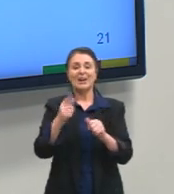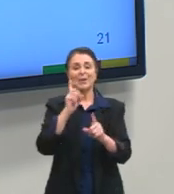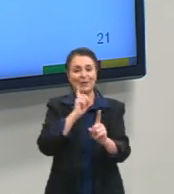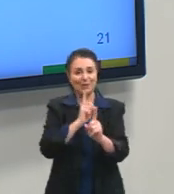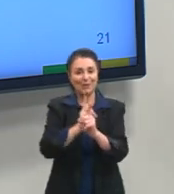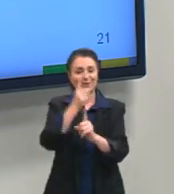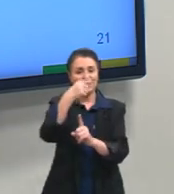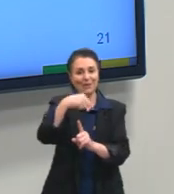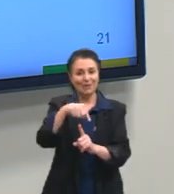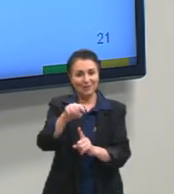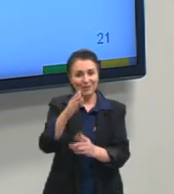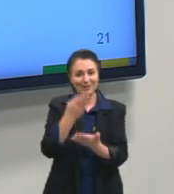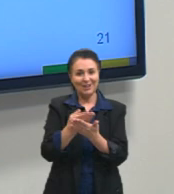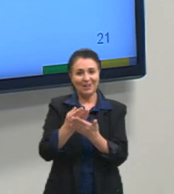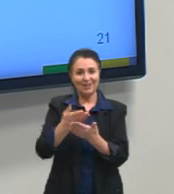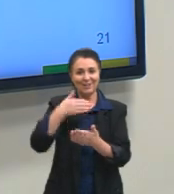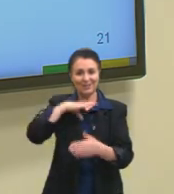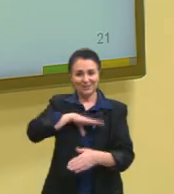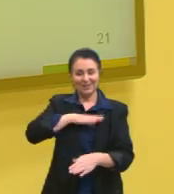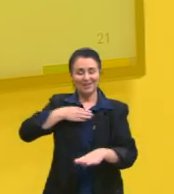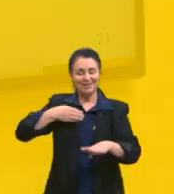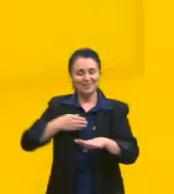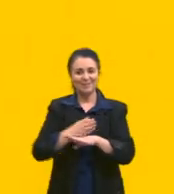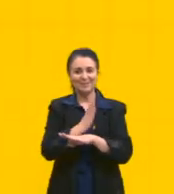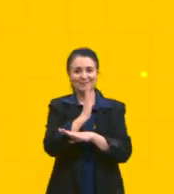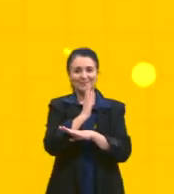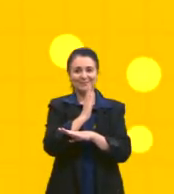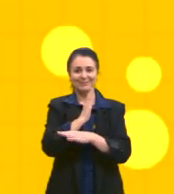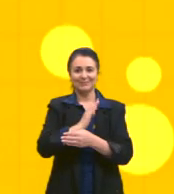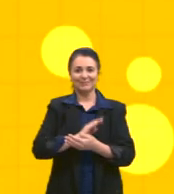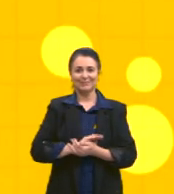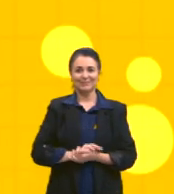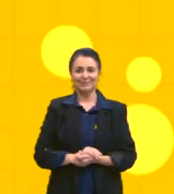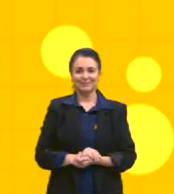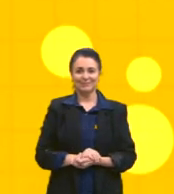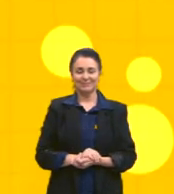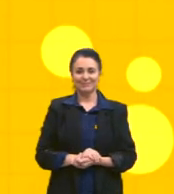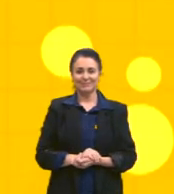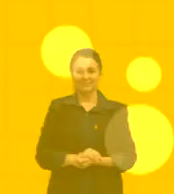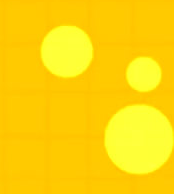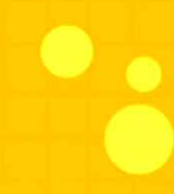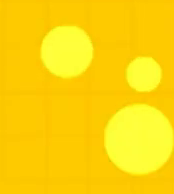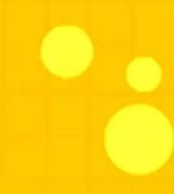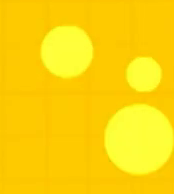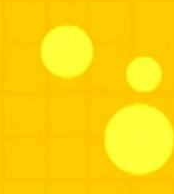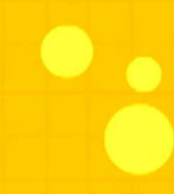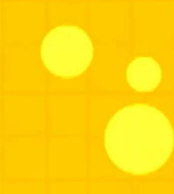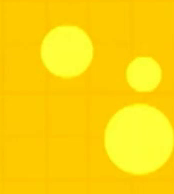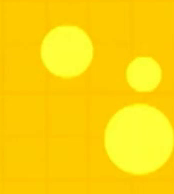portuguesa e partiu passar. Tchau, Tchau, tchau.